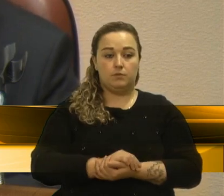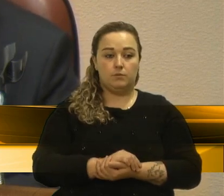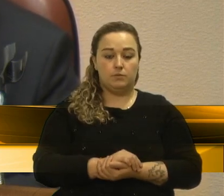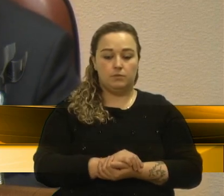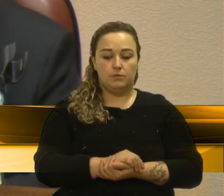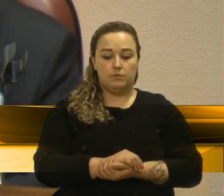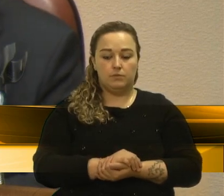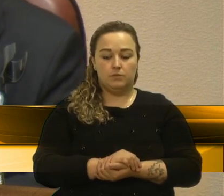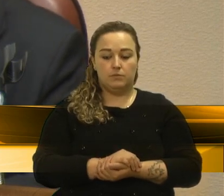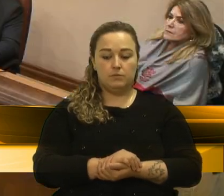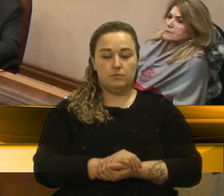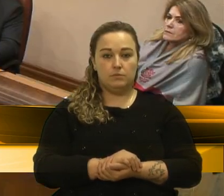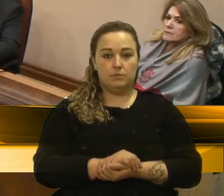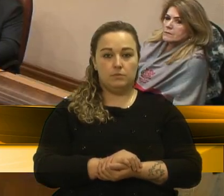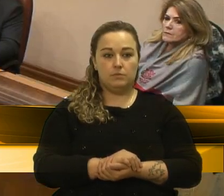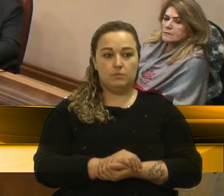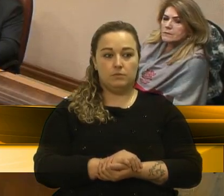vereadora Diló.